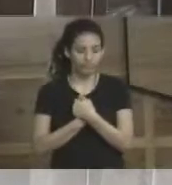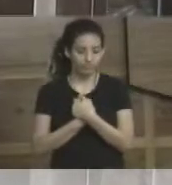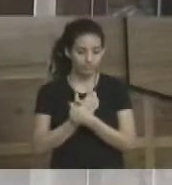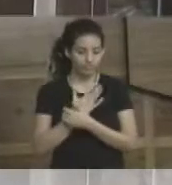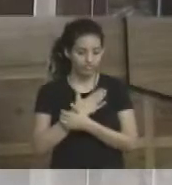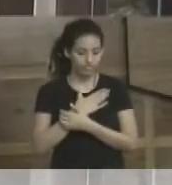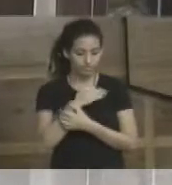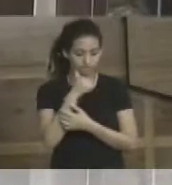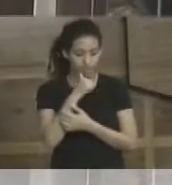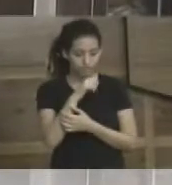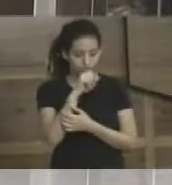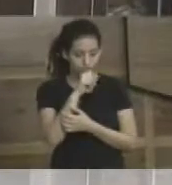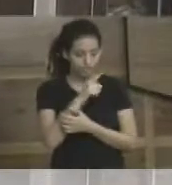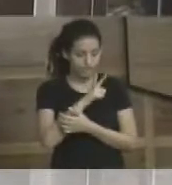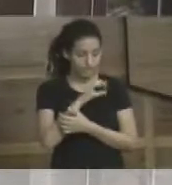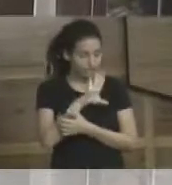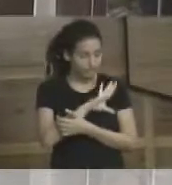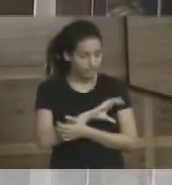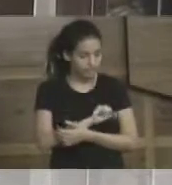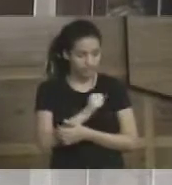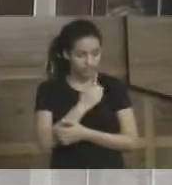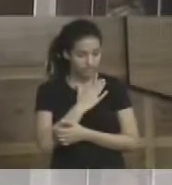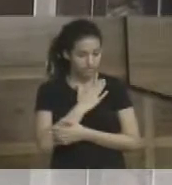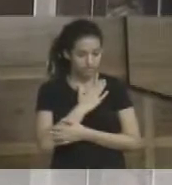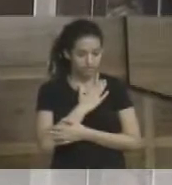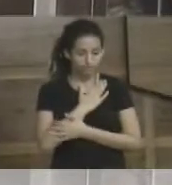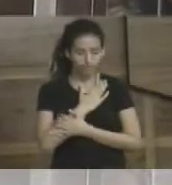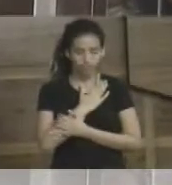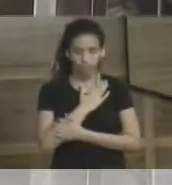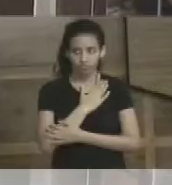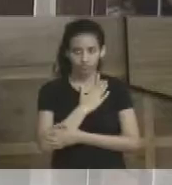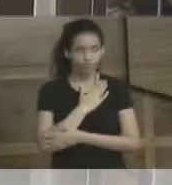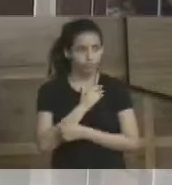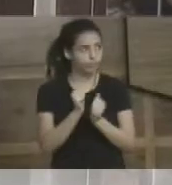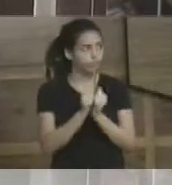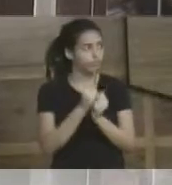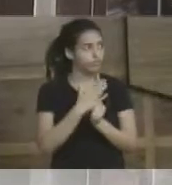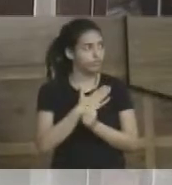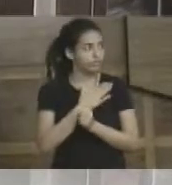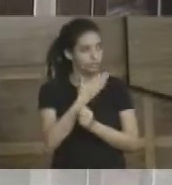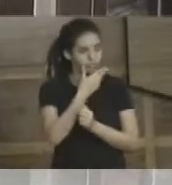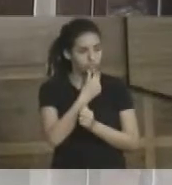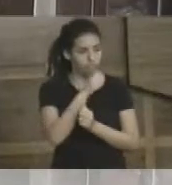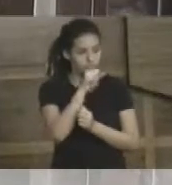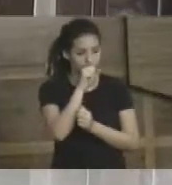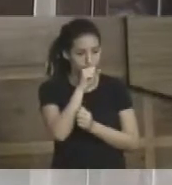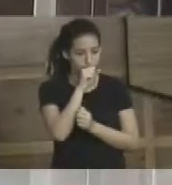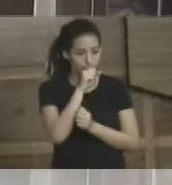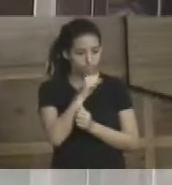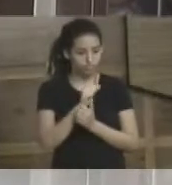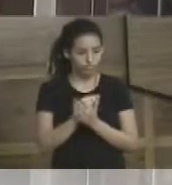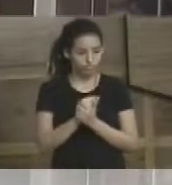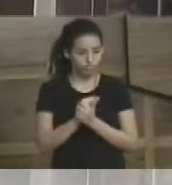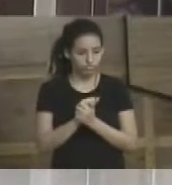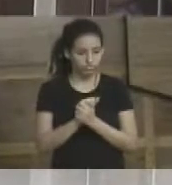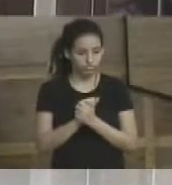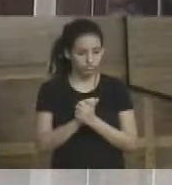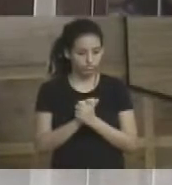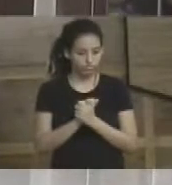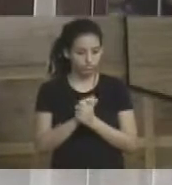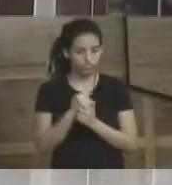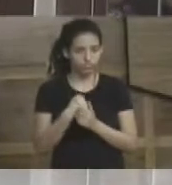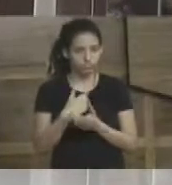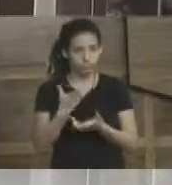minha mãe tem todo o meu carinho, todo o meu amor, é o meu alicerce, junto com o meu pai, é o meu alicerce e junto com a minha irmã. E